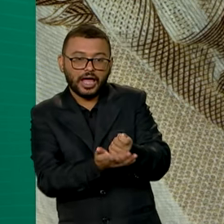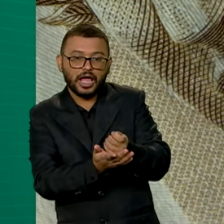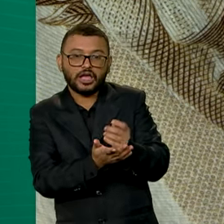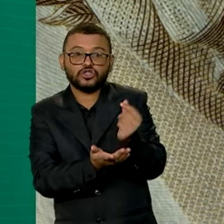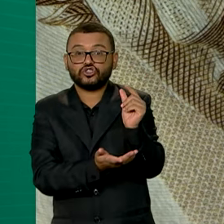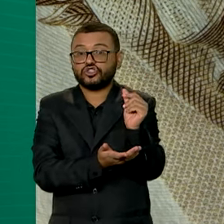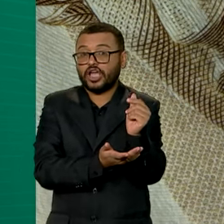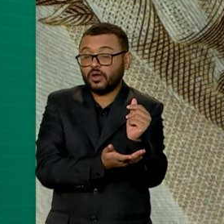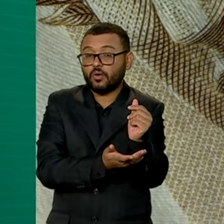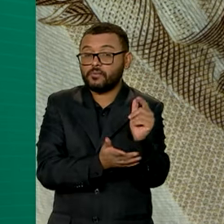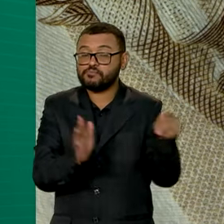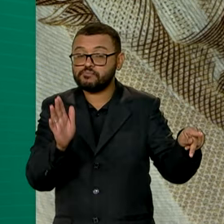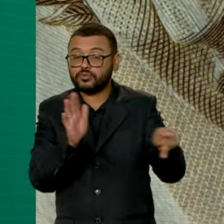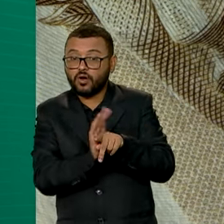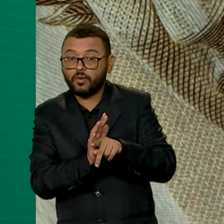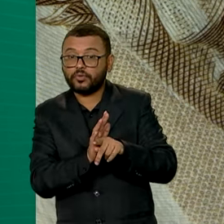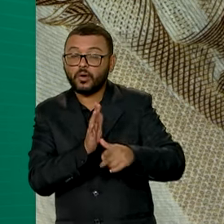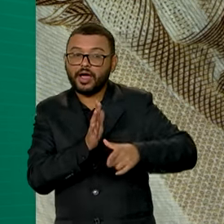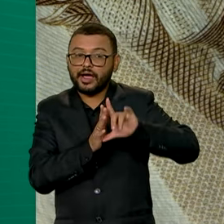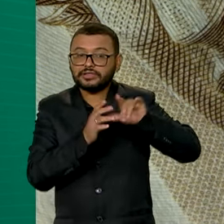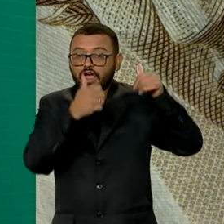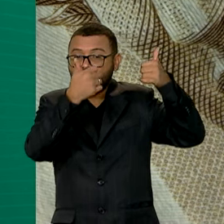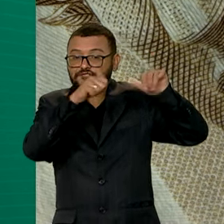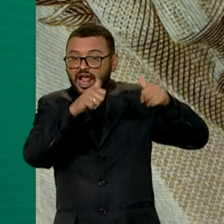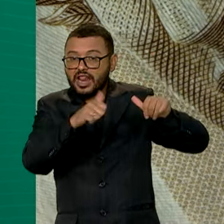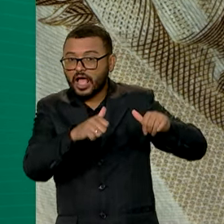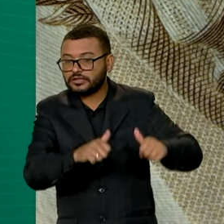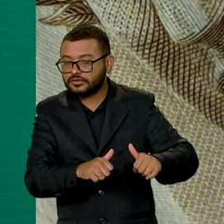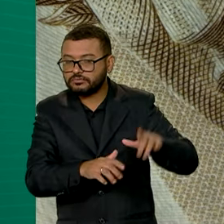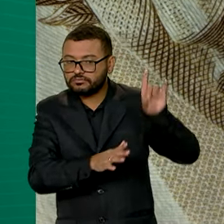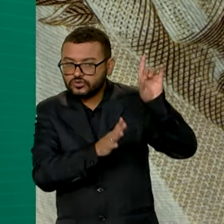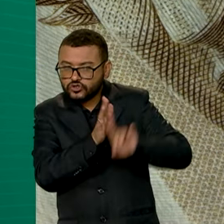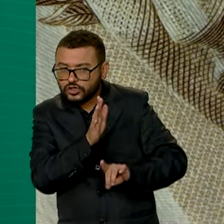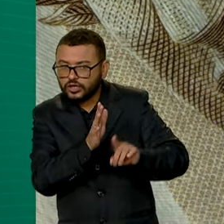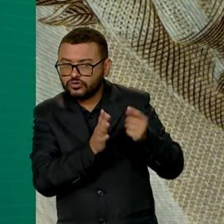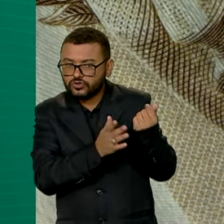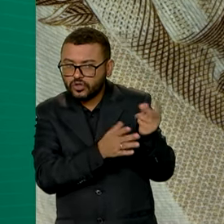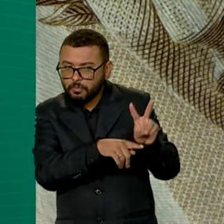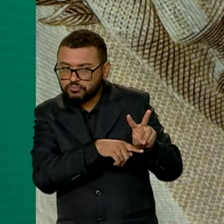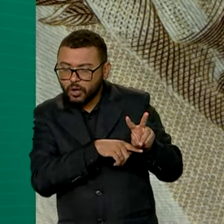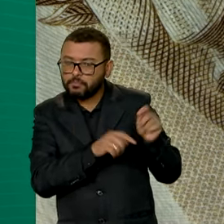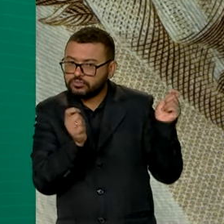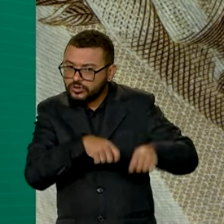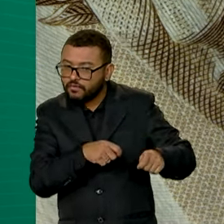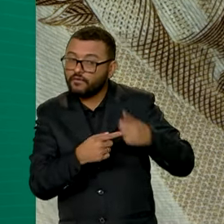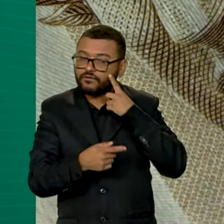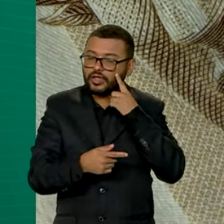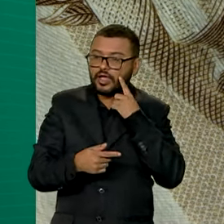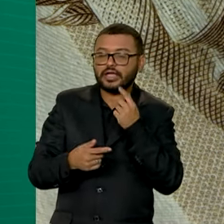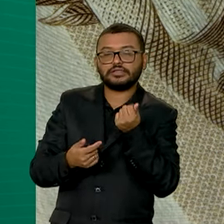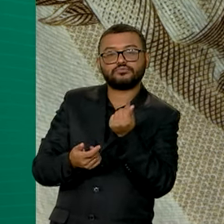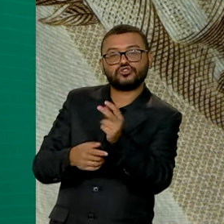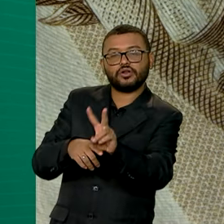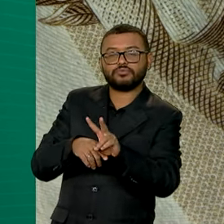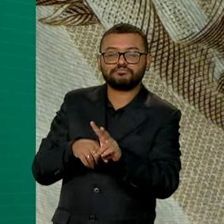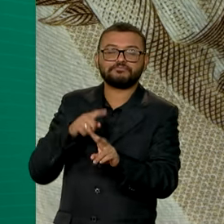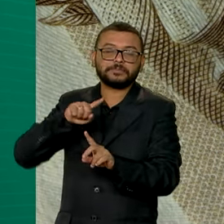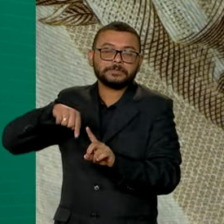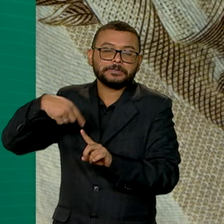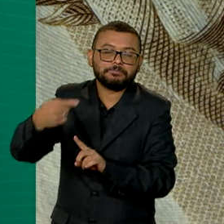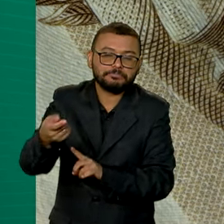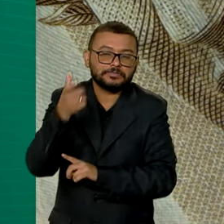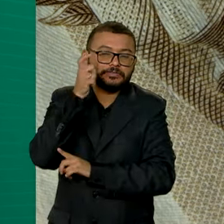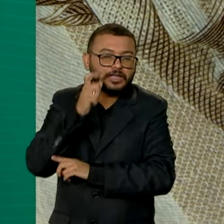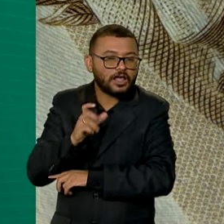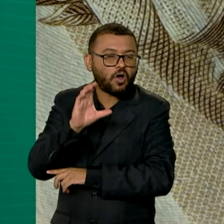dinheiro mediante prévia análise e do direito creditório. Já para o crédito presumido do